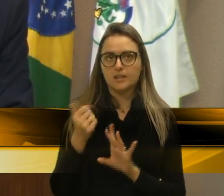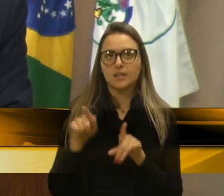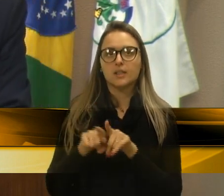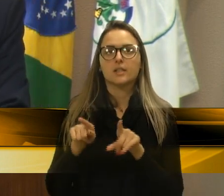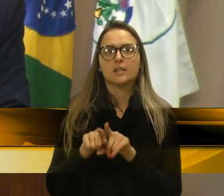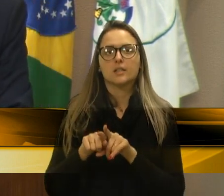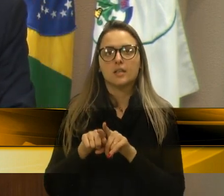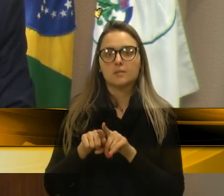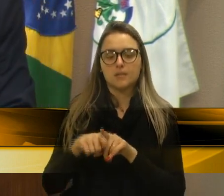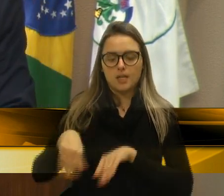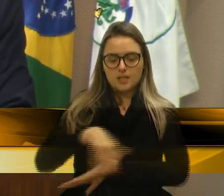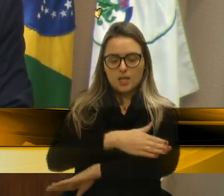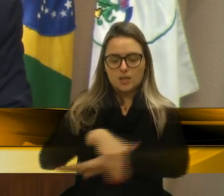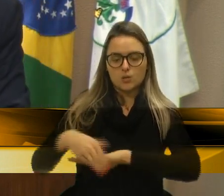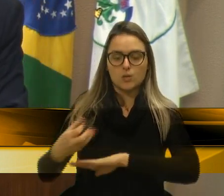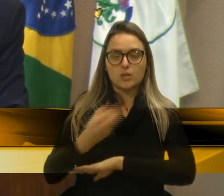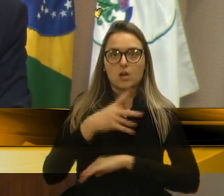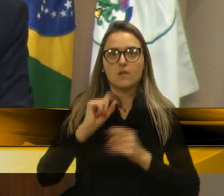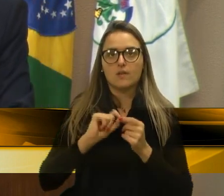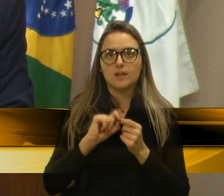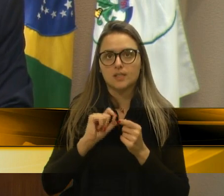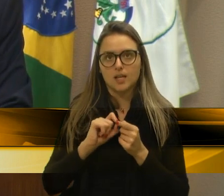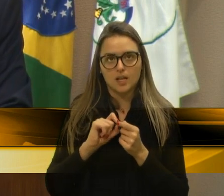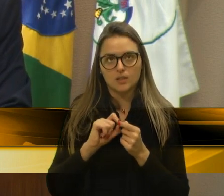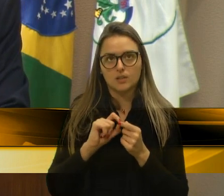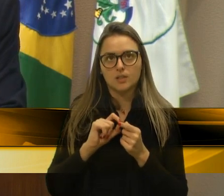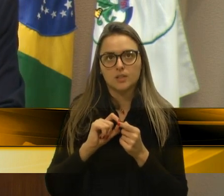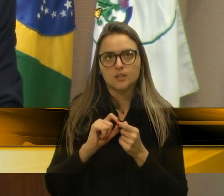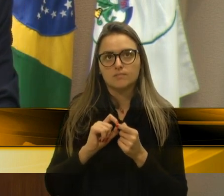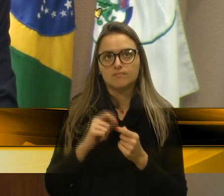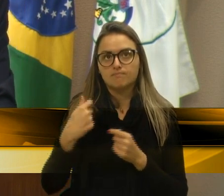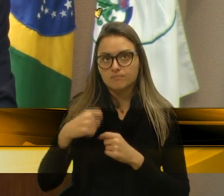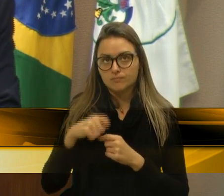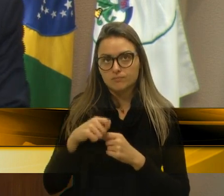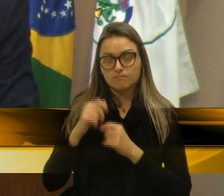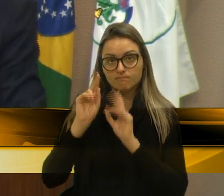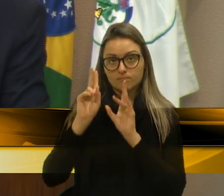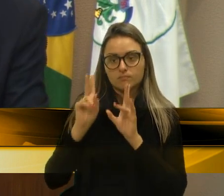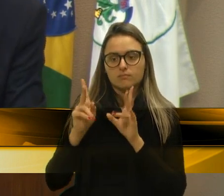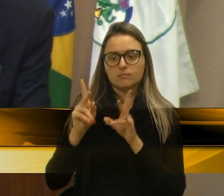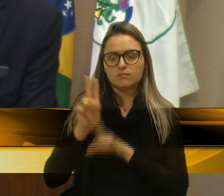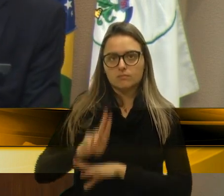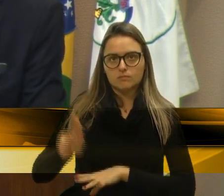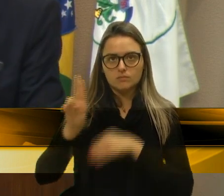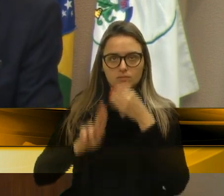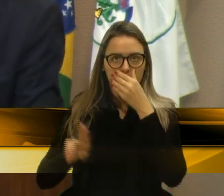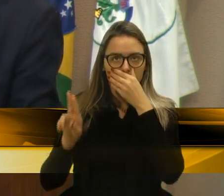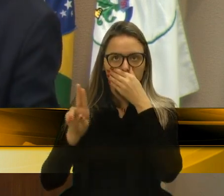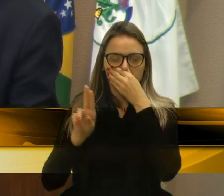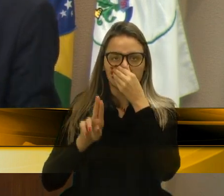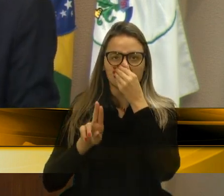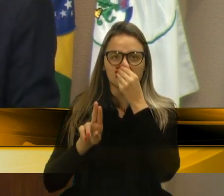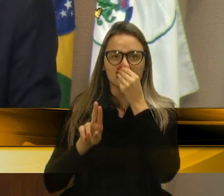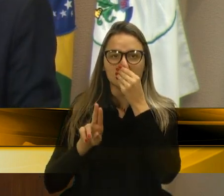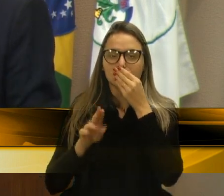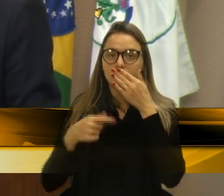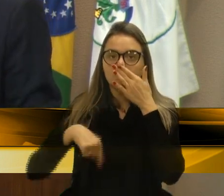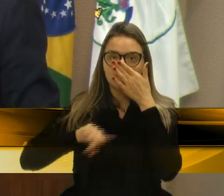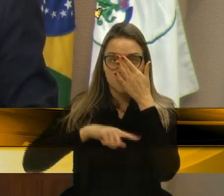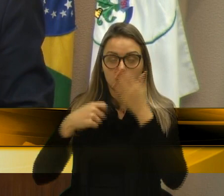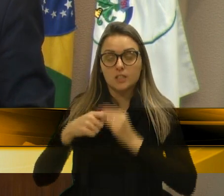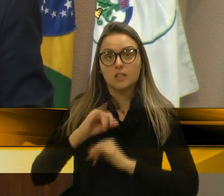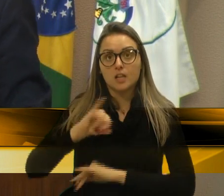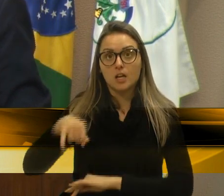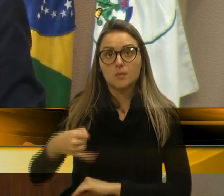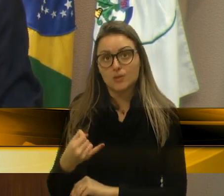asfaltos, que estão sendo feitos, que não são muitas vezes, exploradas, e está sendo jogada fora, nós temos que, aproveitar,